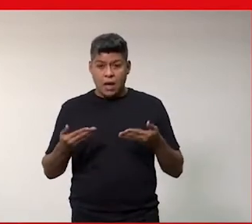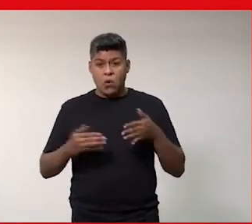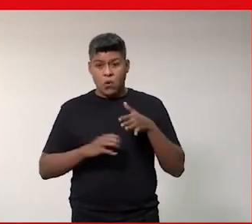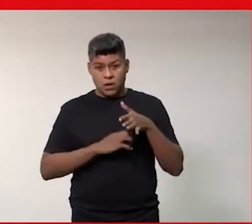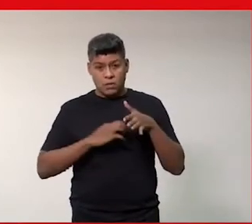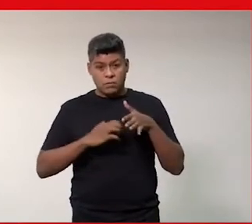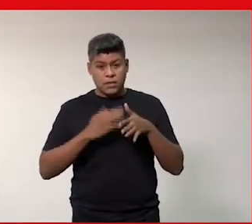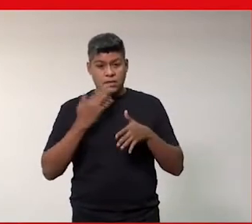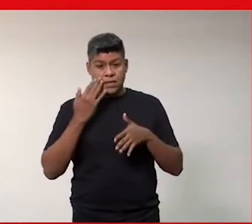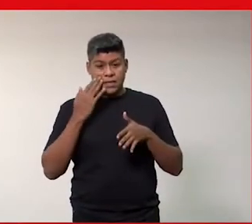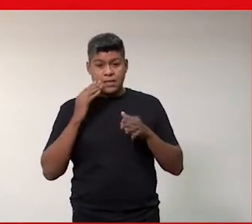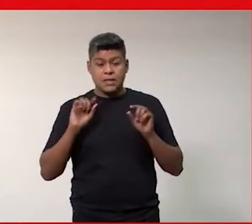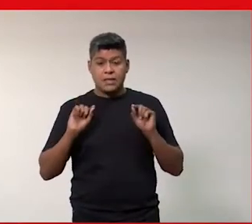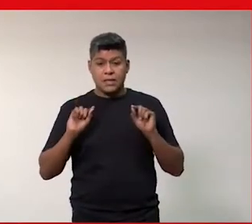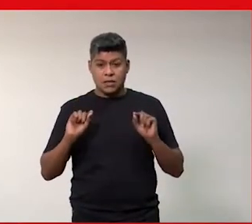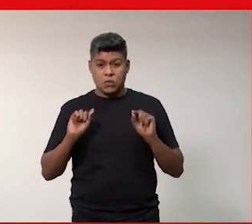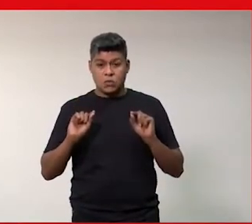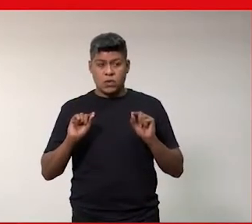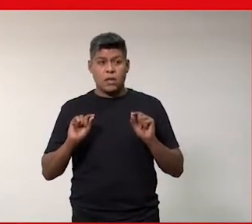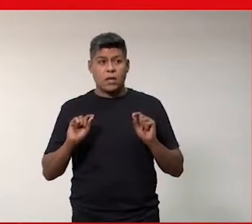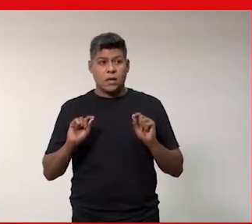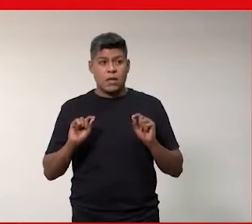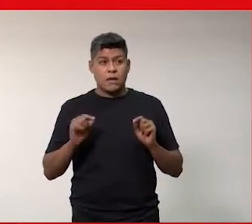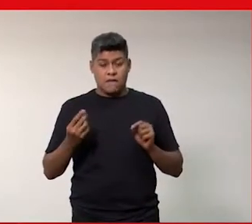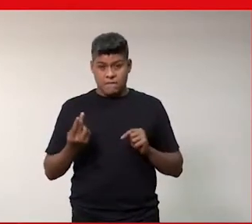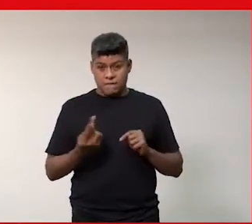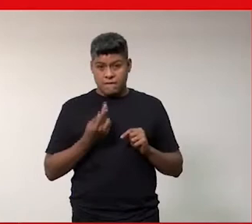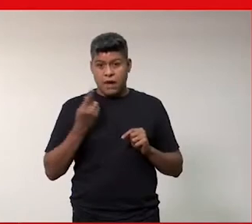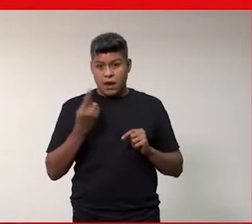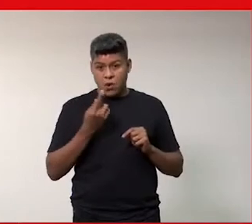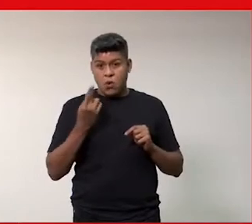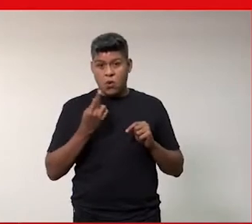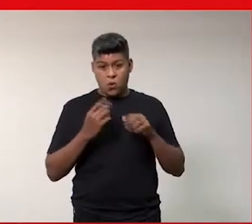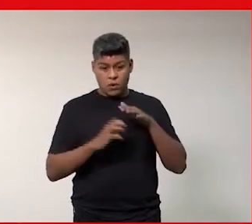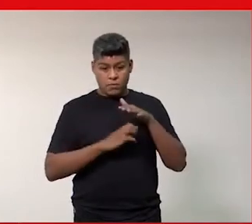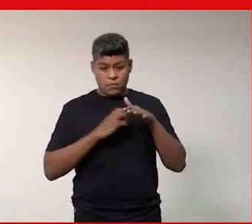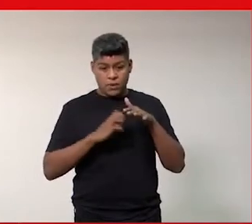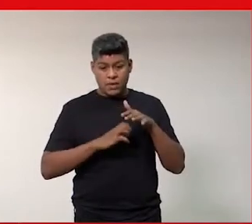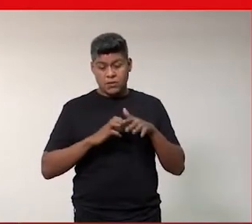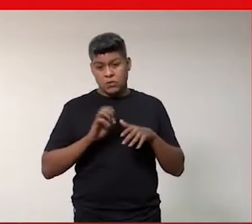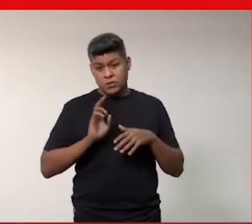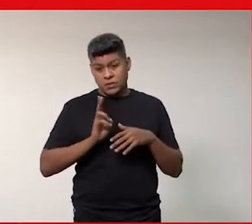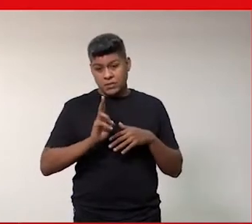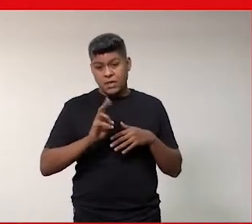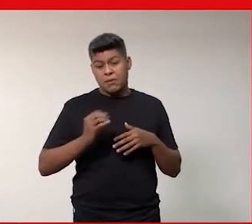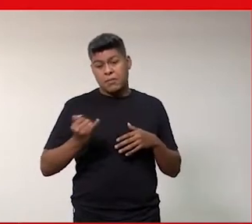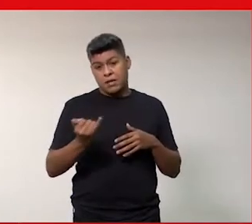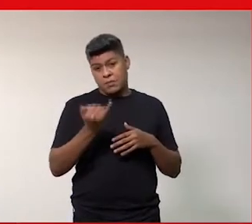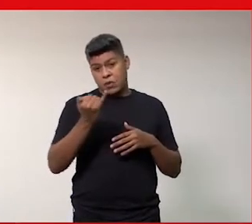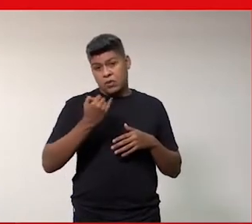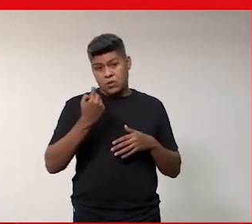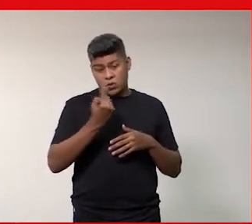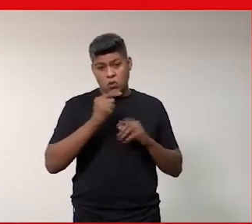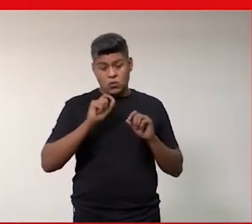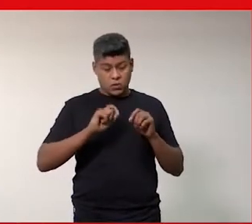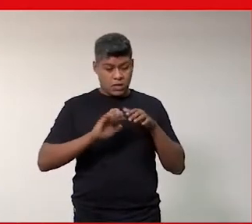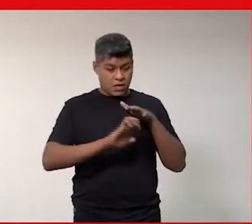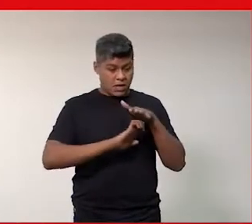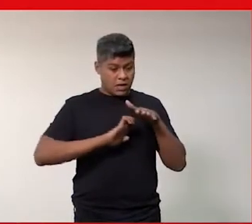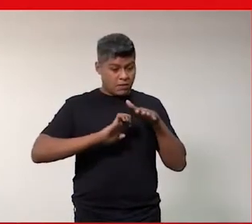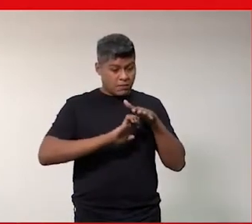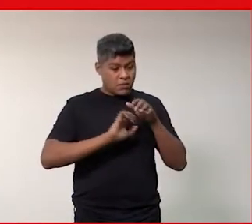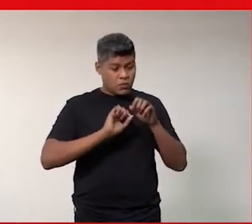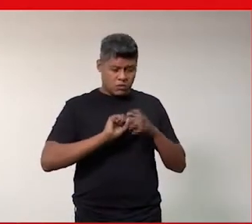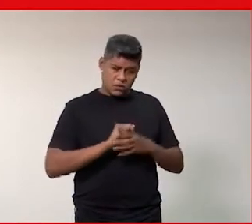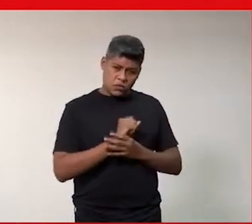estão entendendo que para ter valor numa empresa isso é cada vez mais importante além de, isso é uma empresa que é